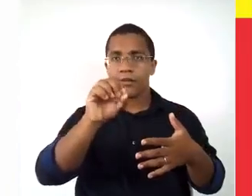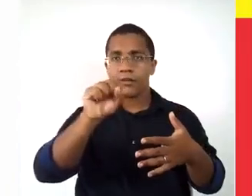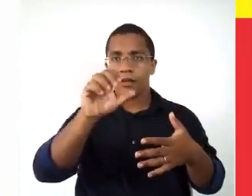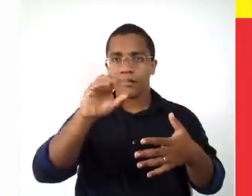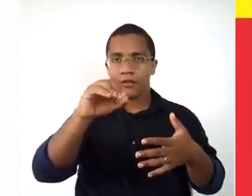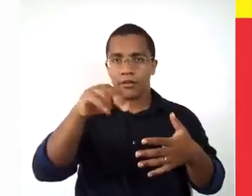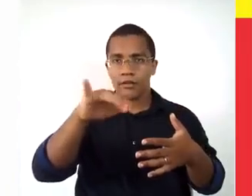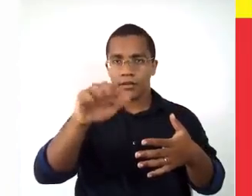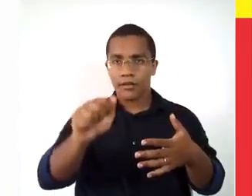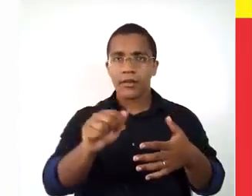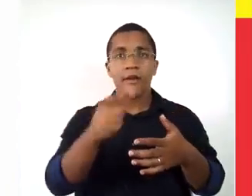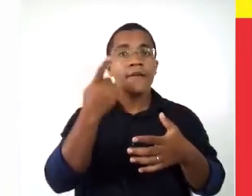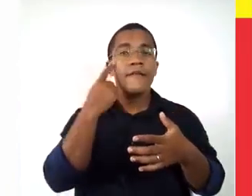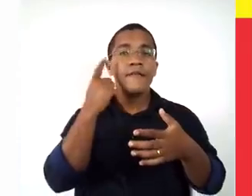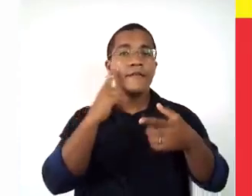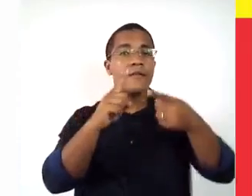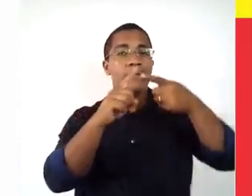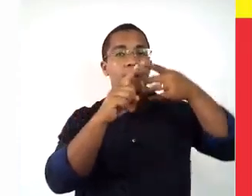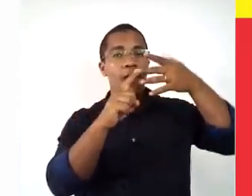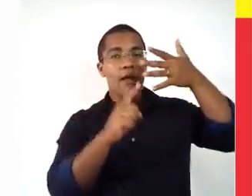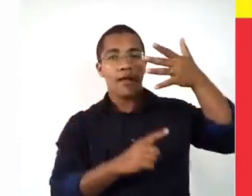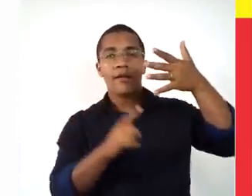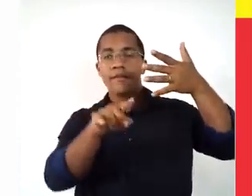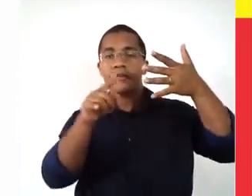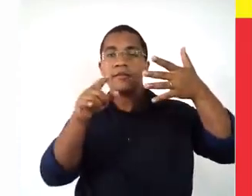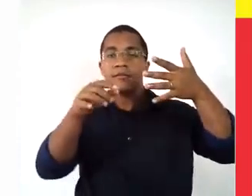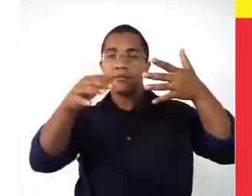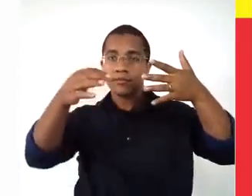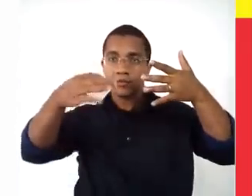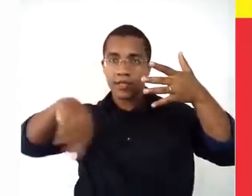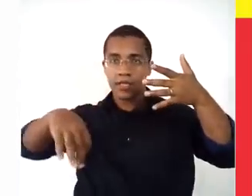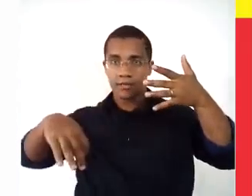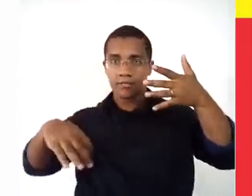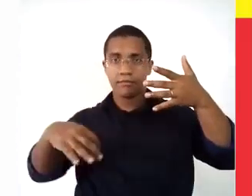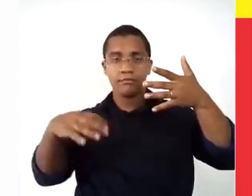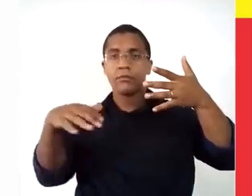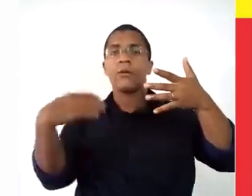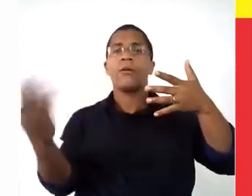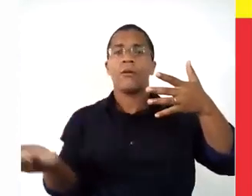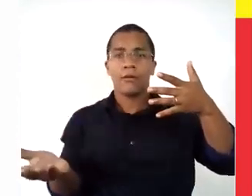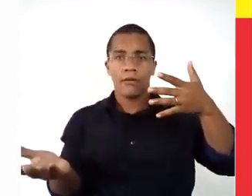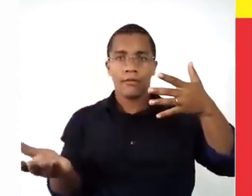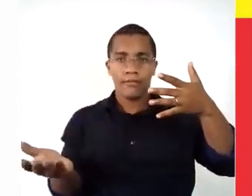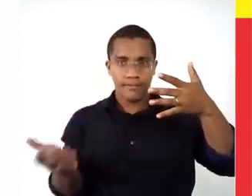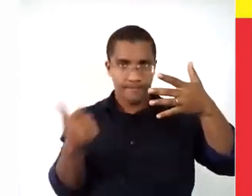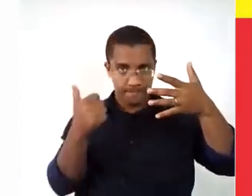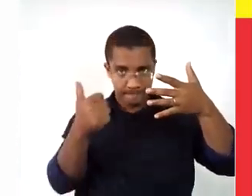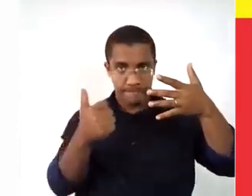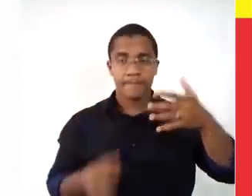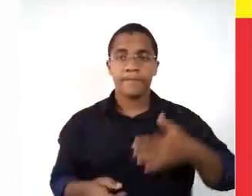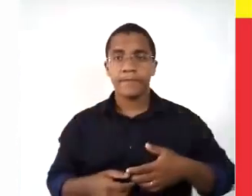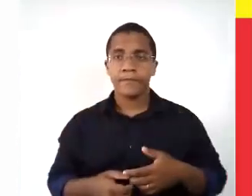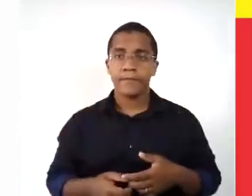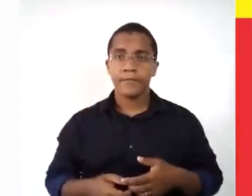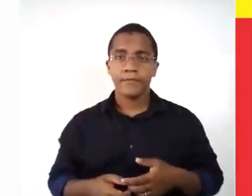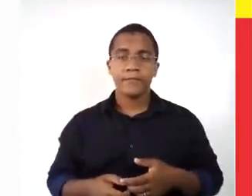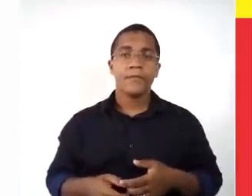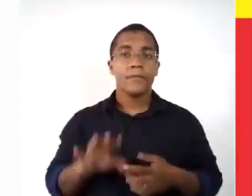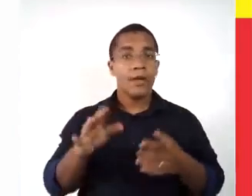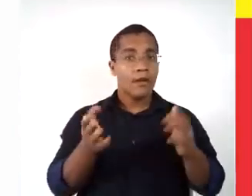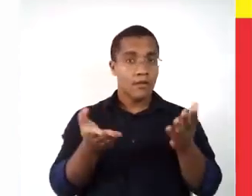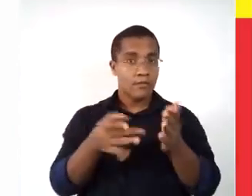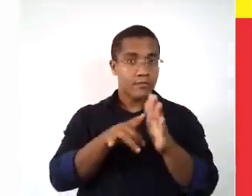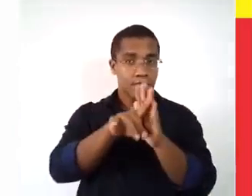abaixo. Então, vocês vão avaliar os pontos e vocês vão me dizer quais são os pontos que estão corretos e incorretos. Mas, nessa